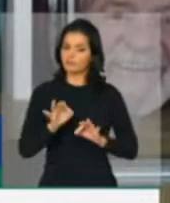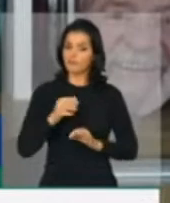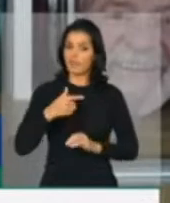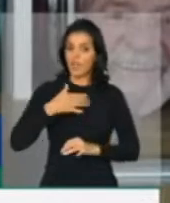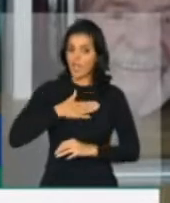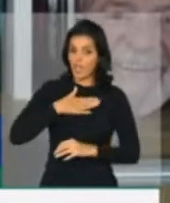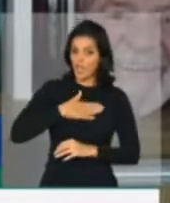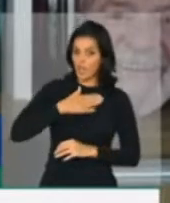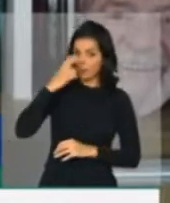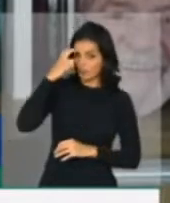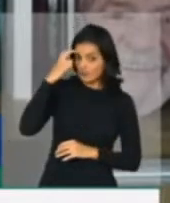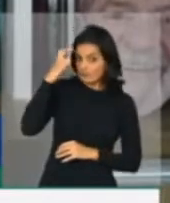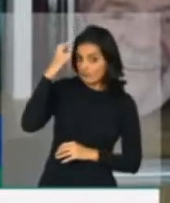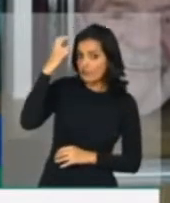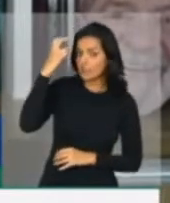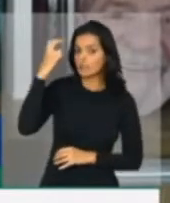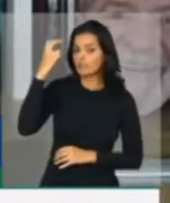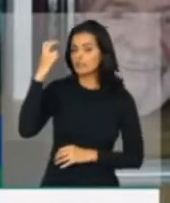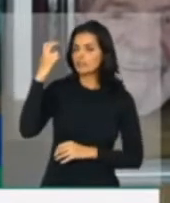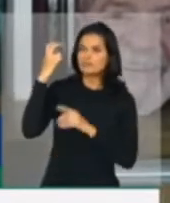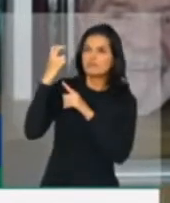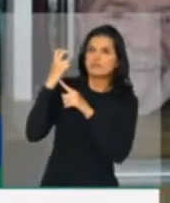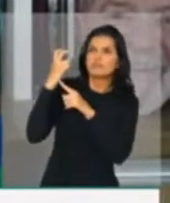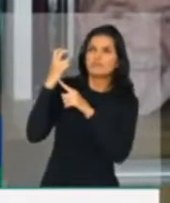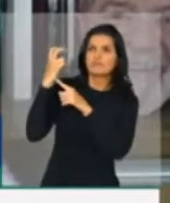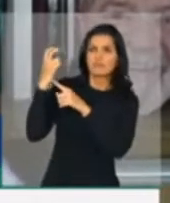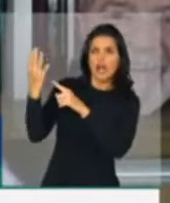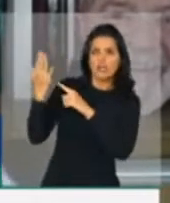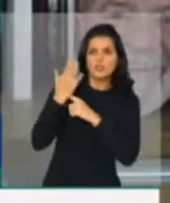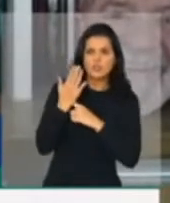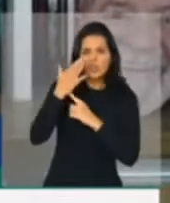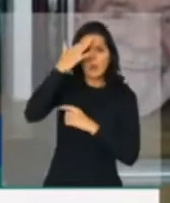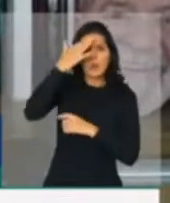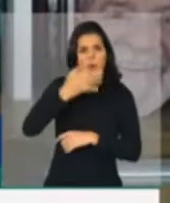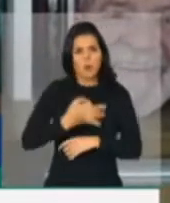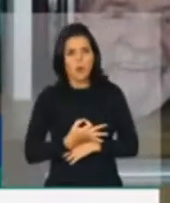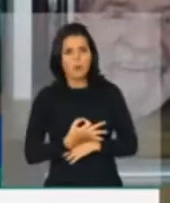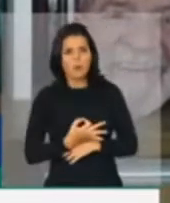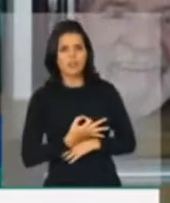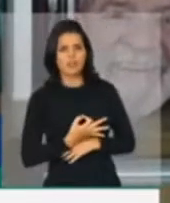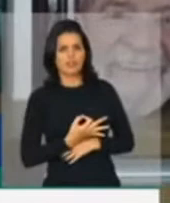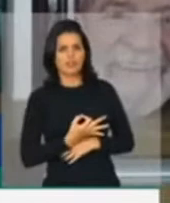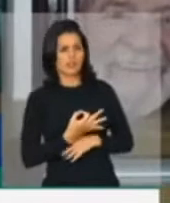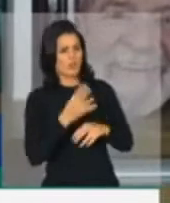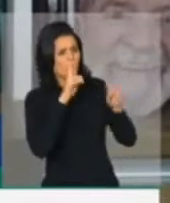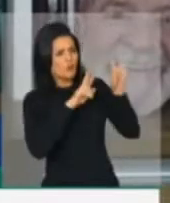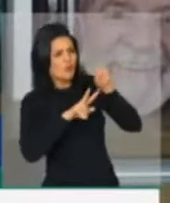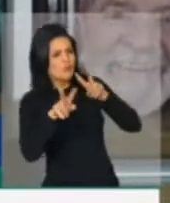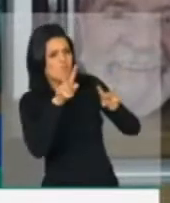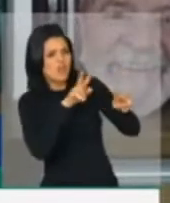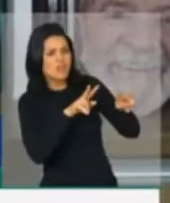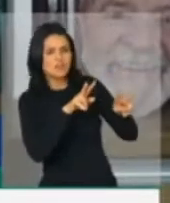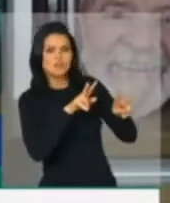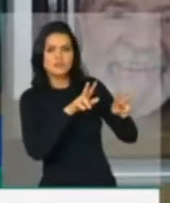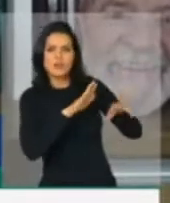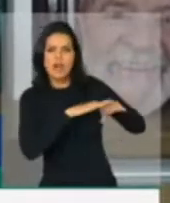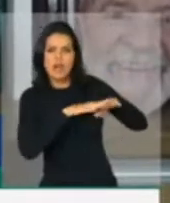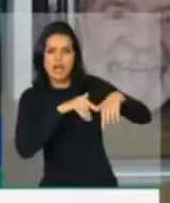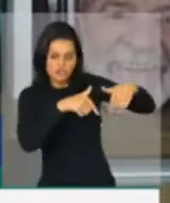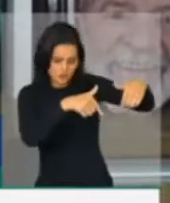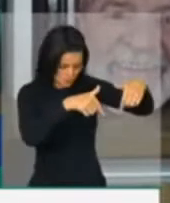não tem sido suficiente para compreender as mensagens, as atitudes,